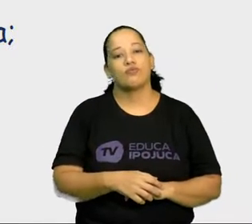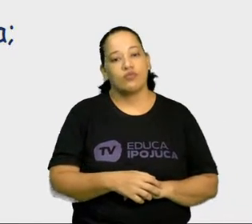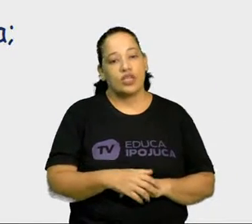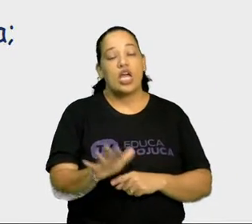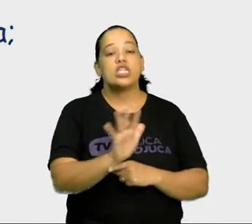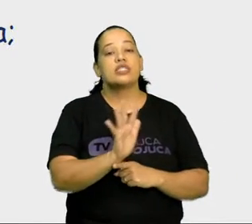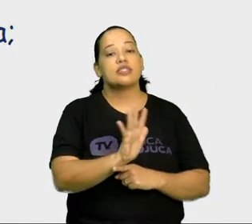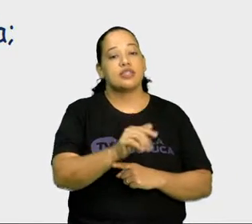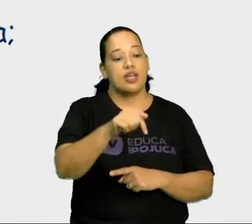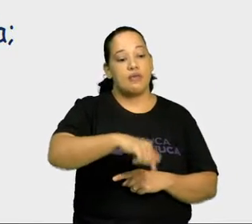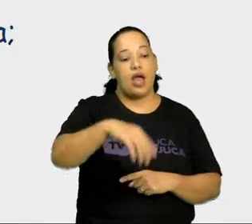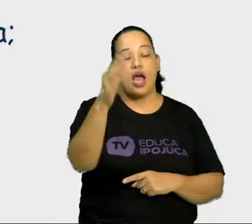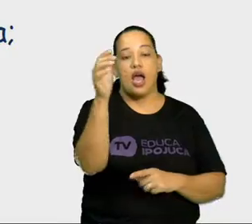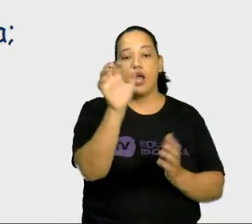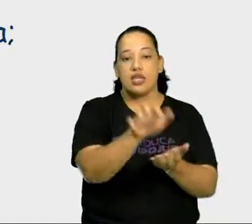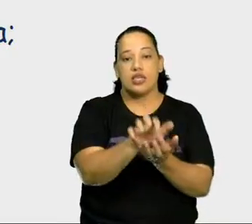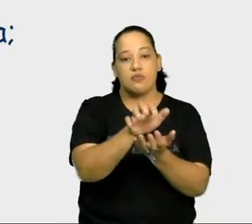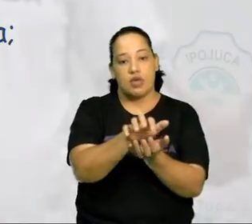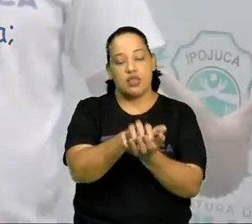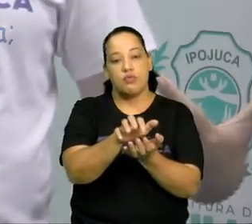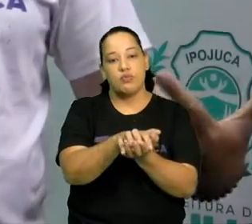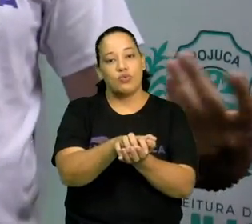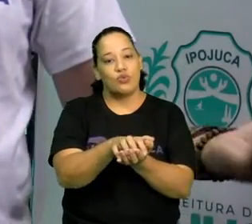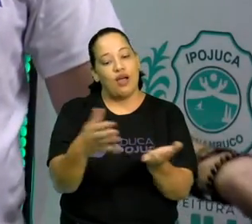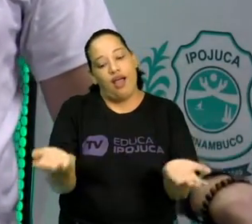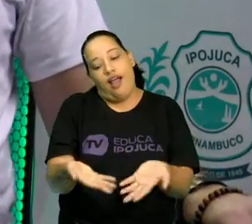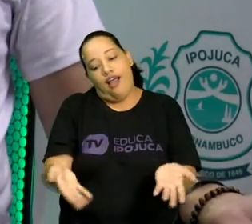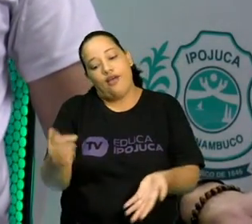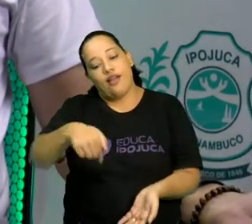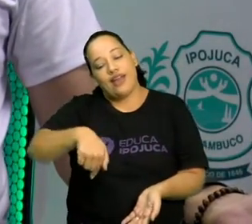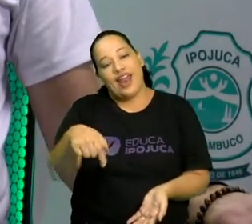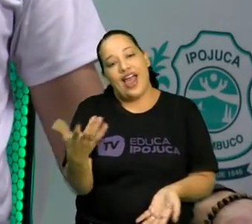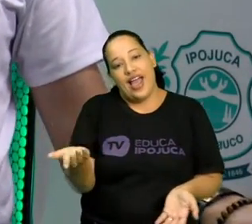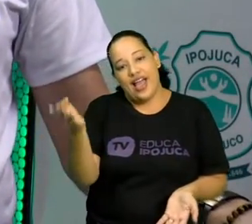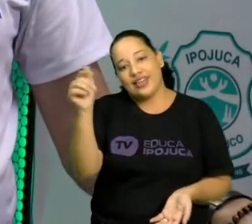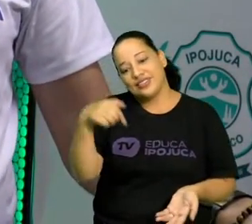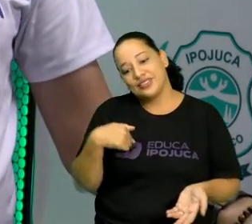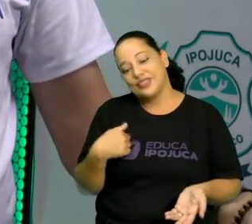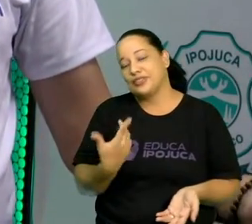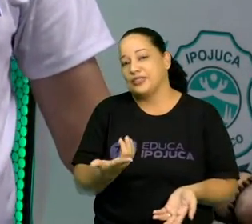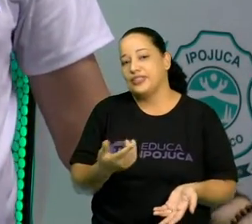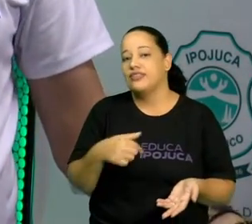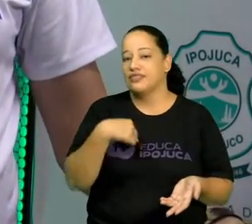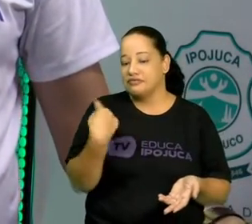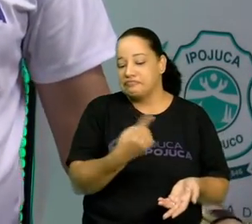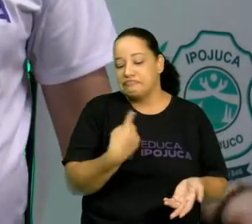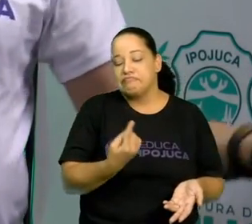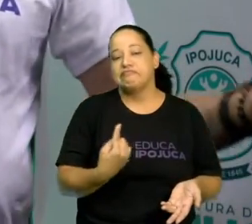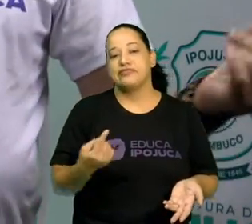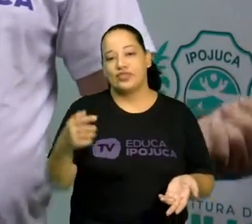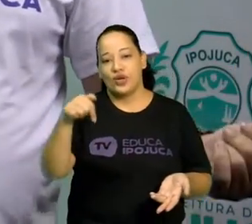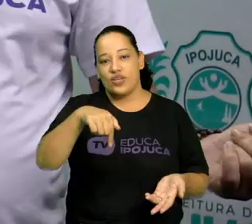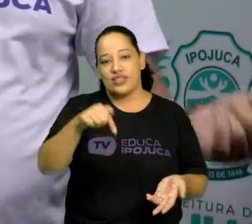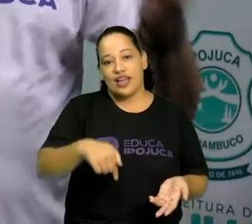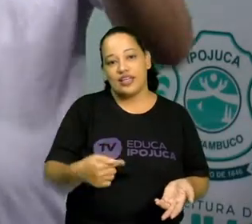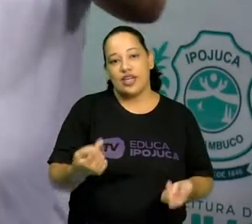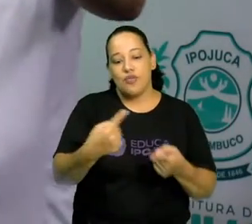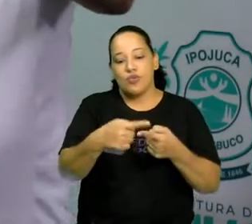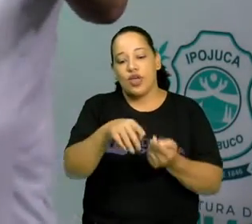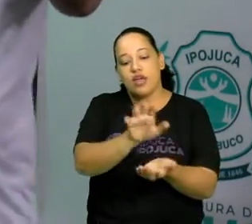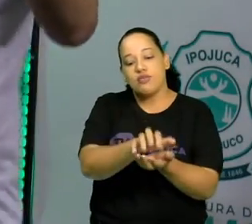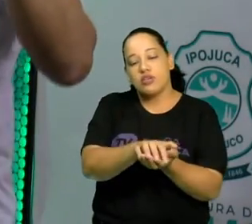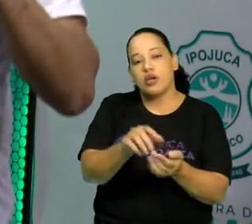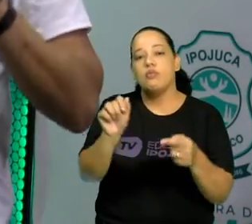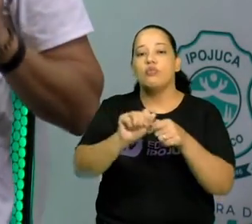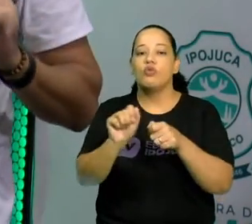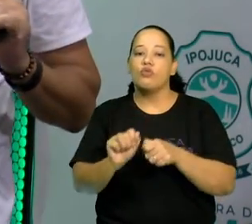Cinema pernambucano. Aí vamos puxar a brasa para a nossa sardinha, né? Porque a gente não é obrigado a nada menos que isso, não verdade? Porque em Pernambuco se faz